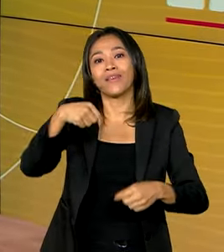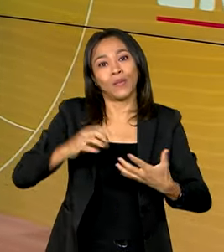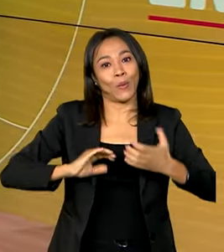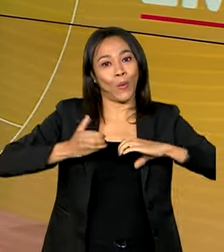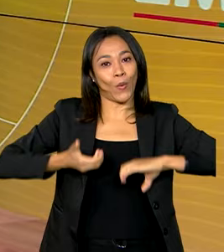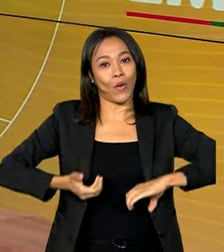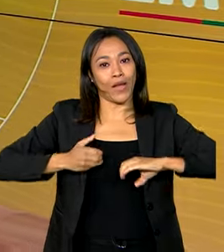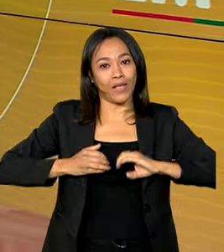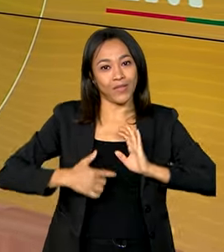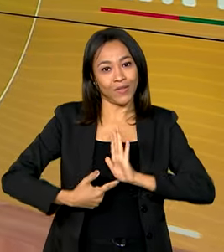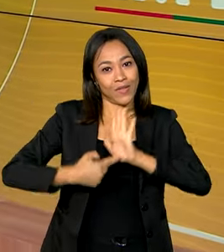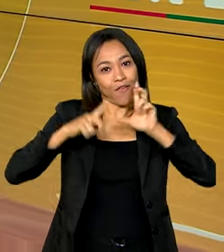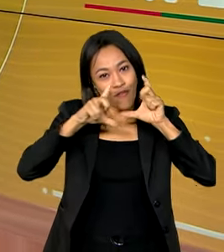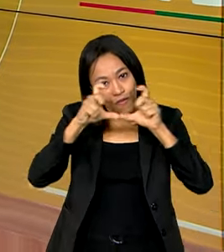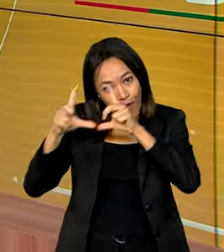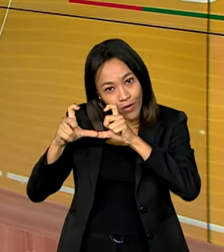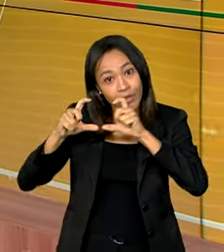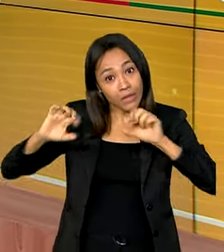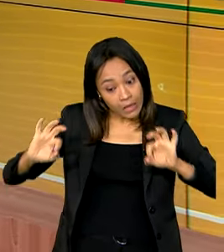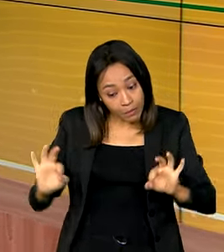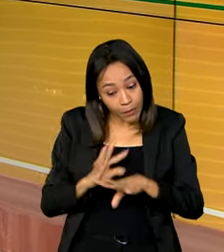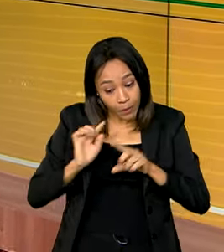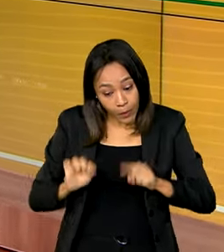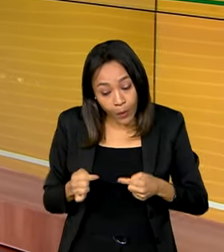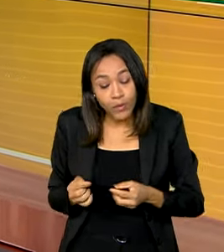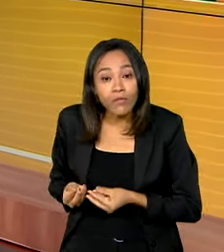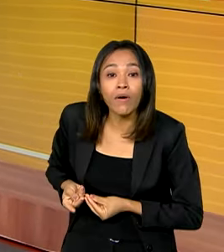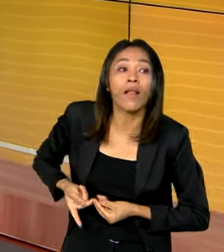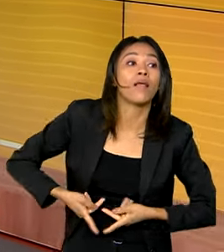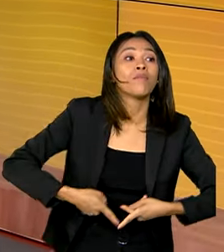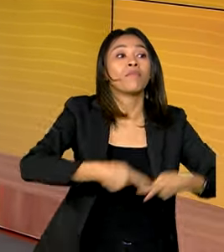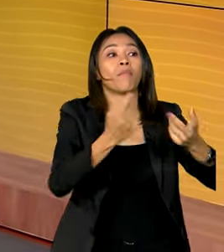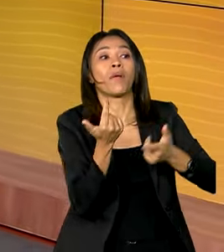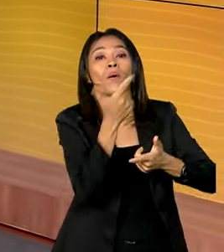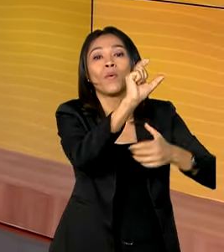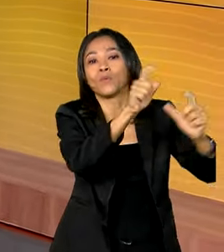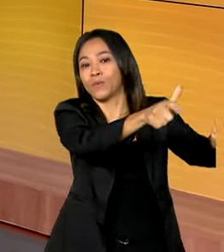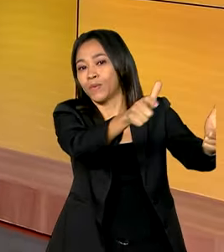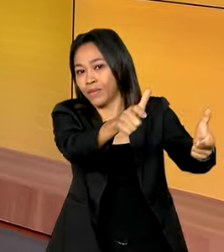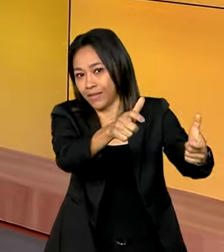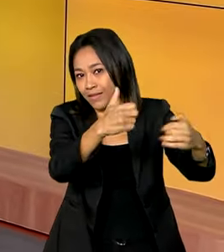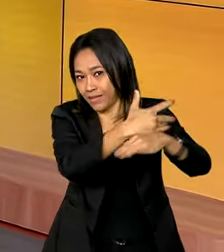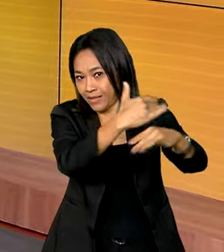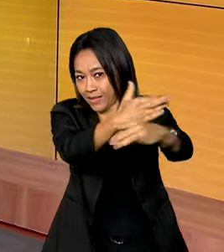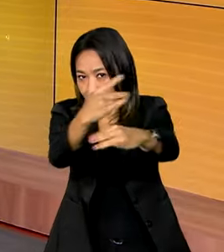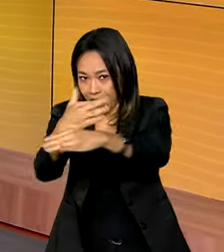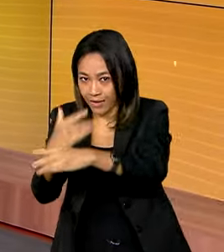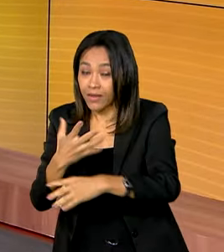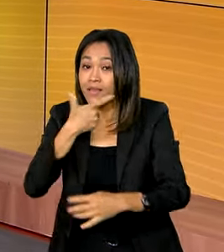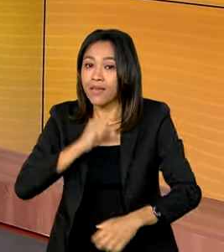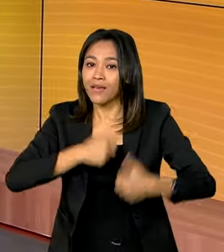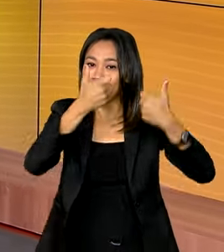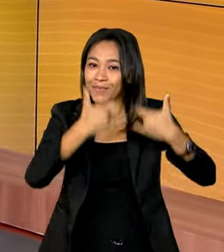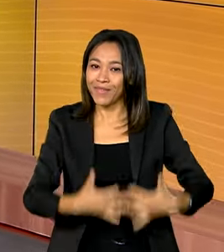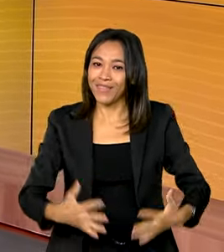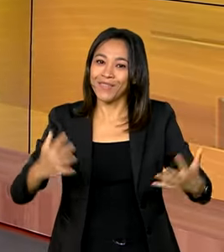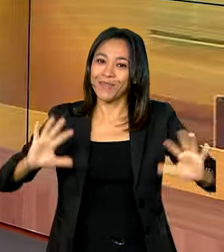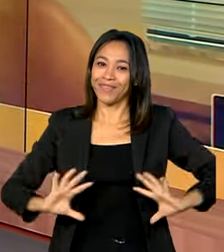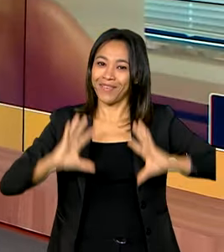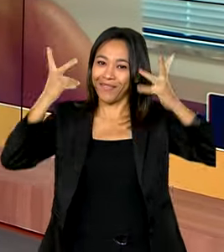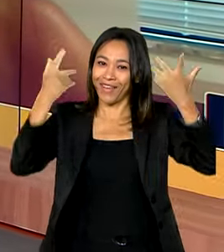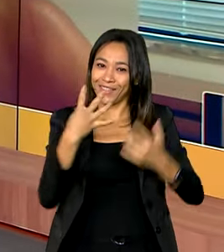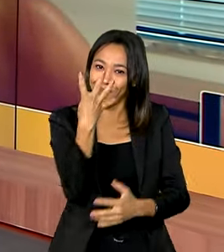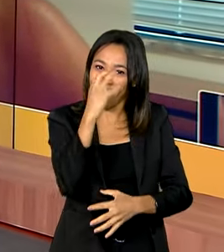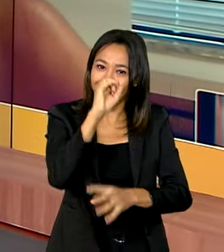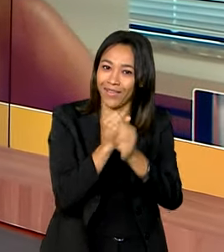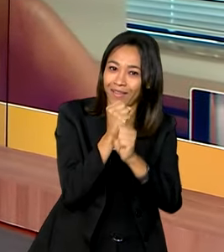Brasília. Depois, essa mostra vai seguir para outras cidades. Quem conversa agora com a gente sobre essa comemoração e a